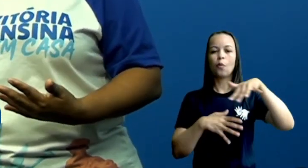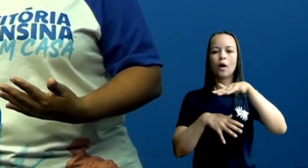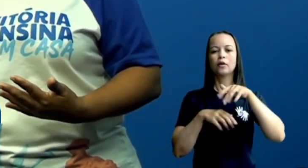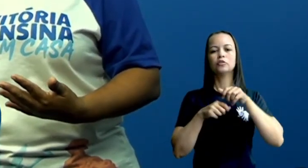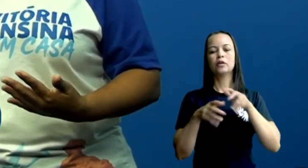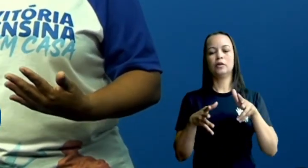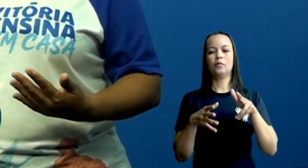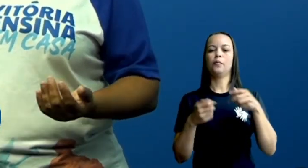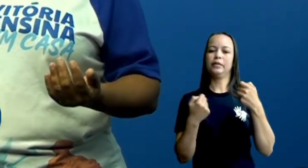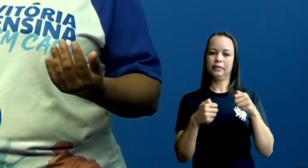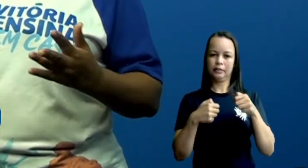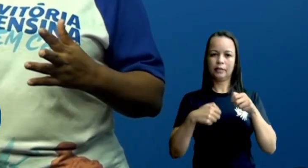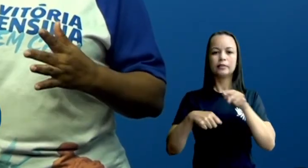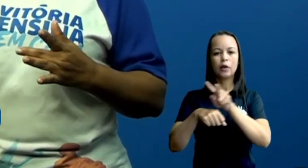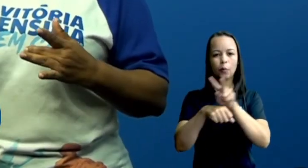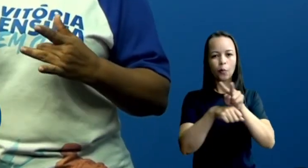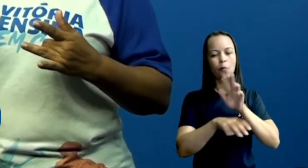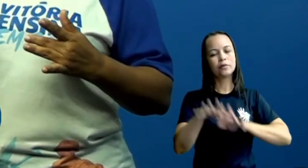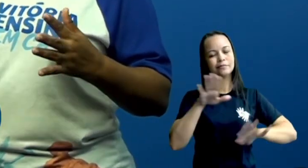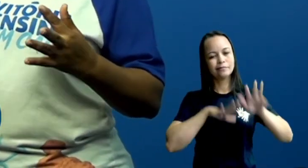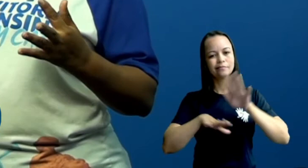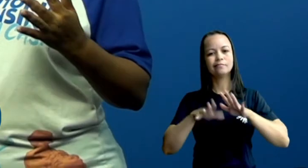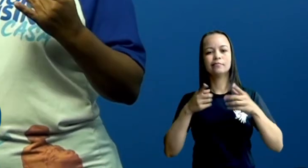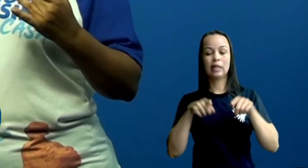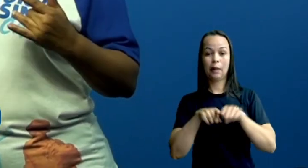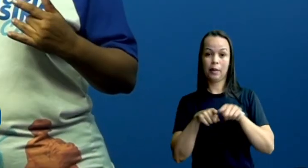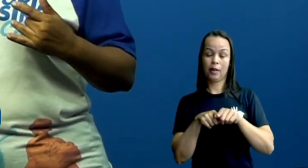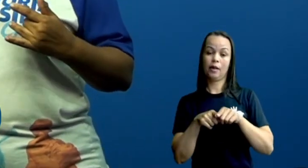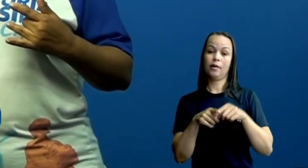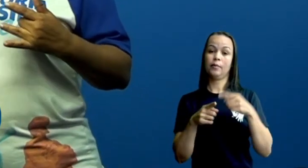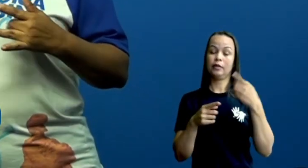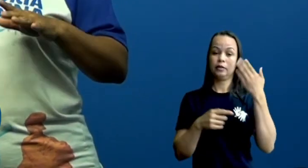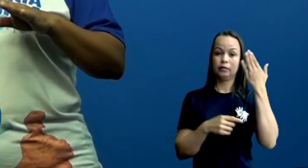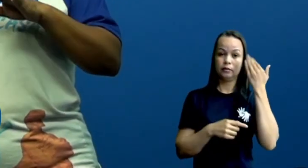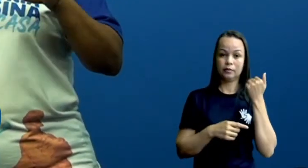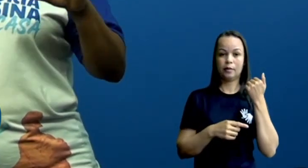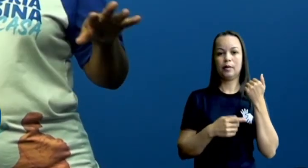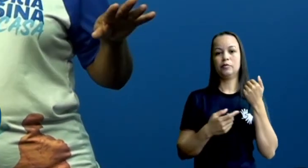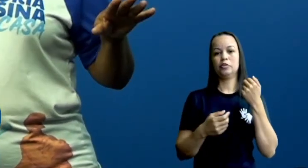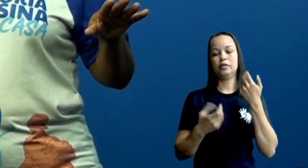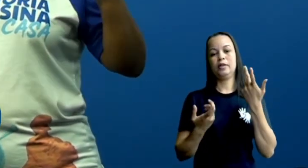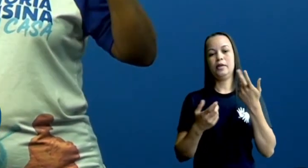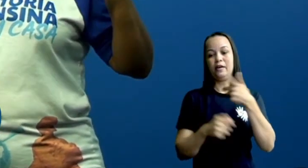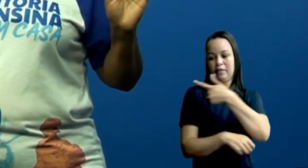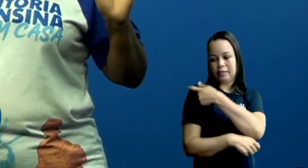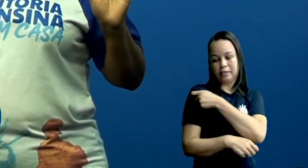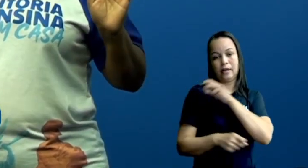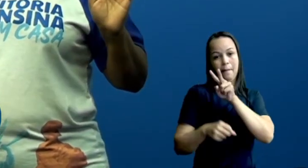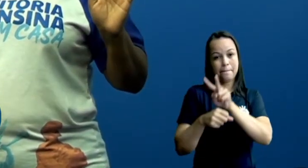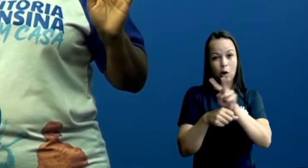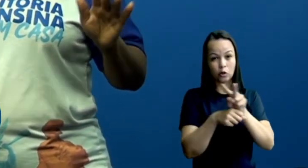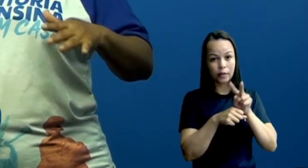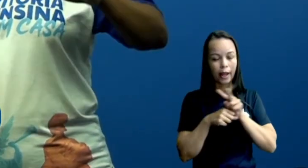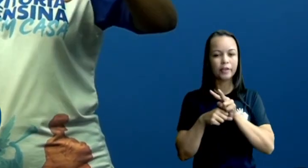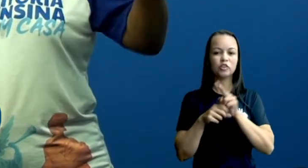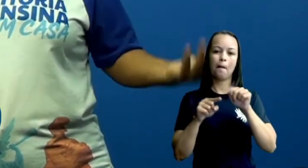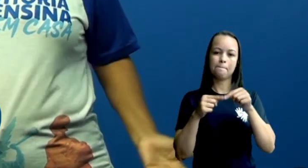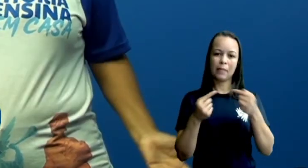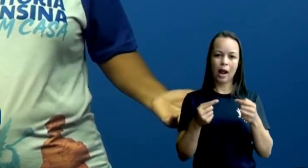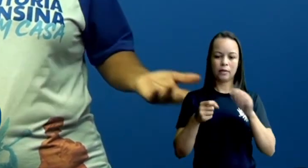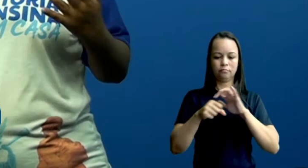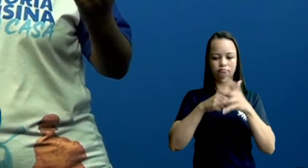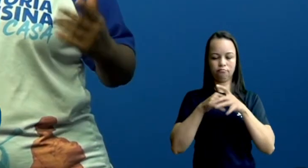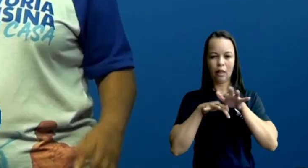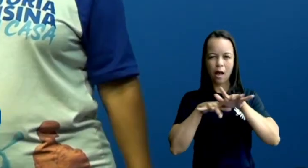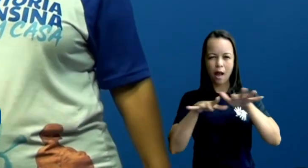devidos cuidados, né? Porque a gente sabe que ela protege, mas não acaba de vez. A pandemia não acabou. Mas a gente vai